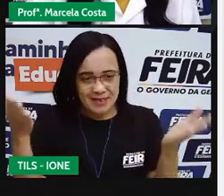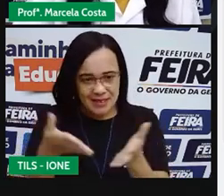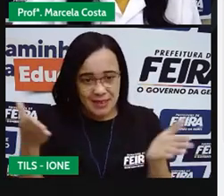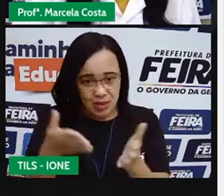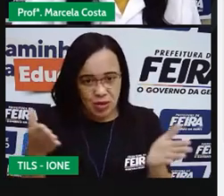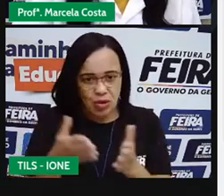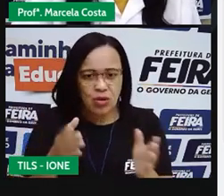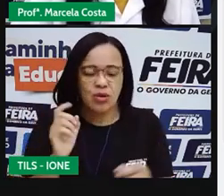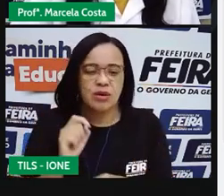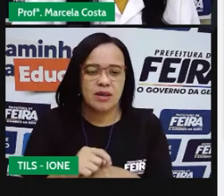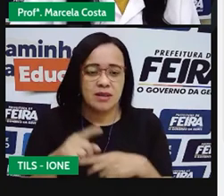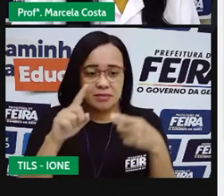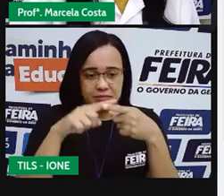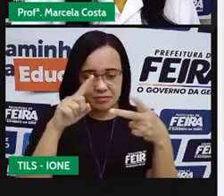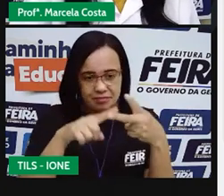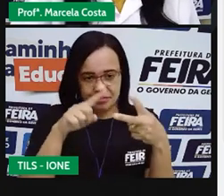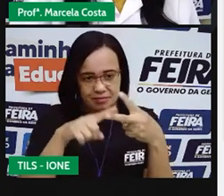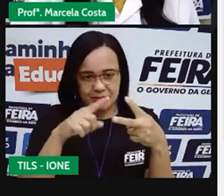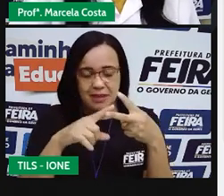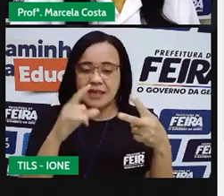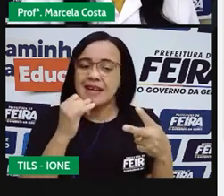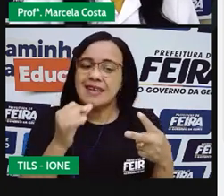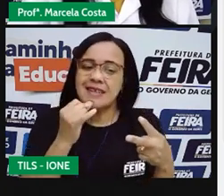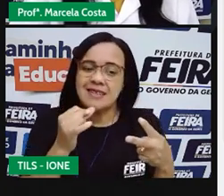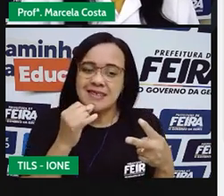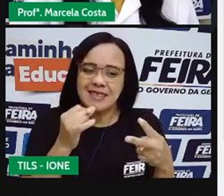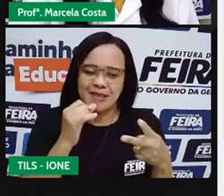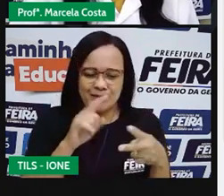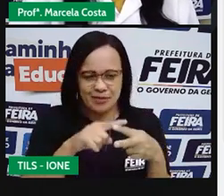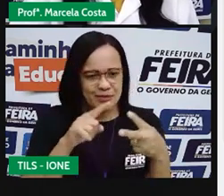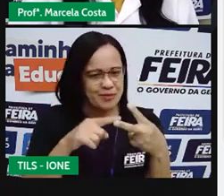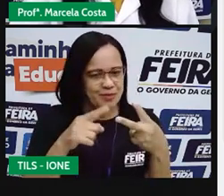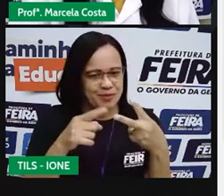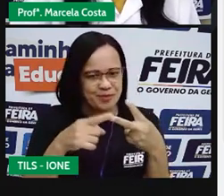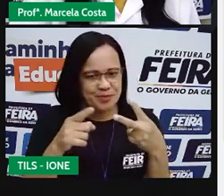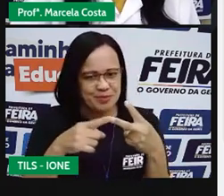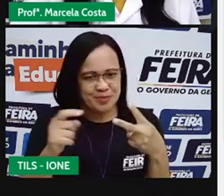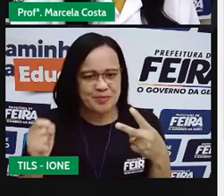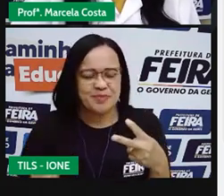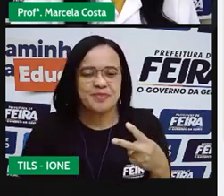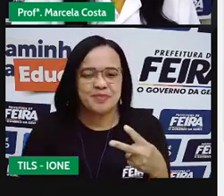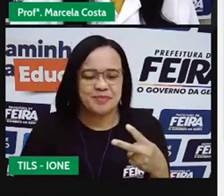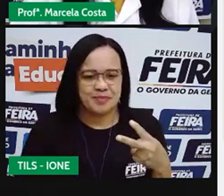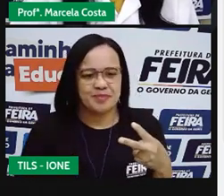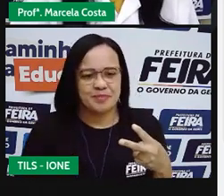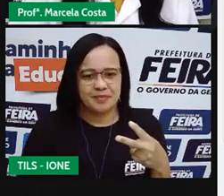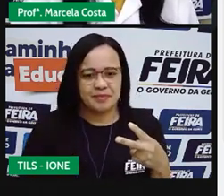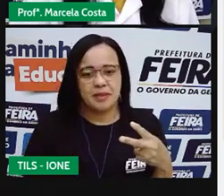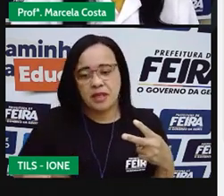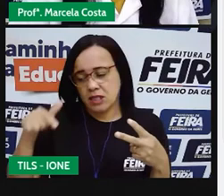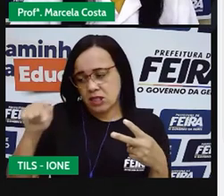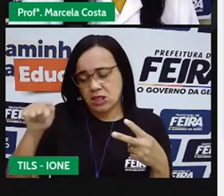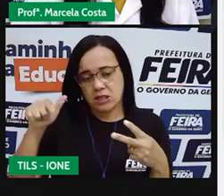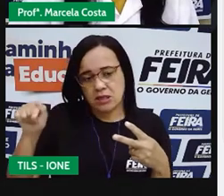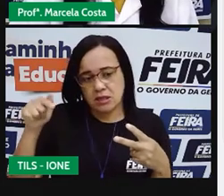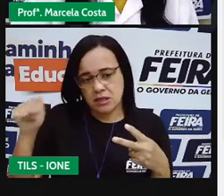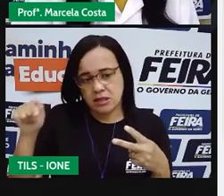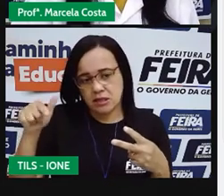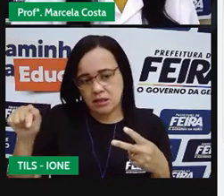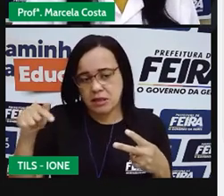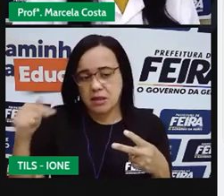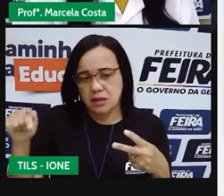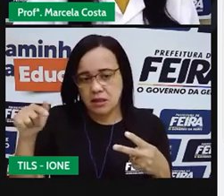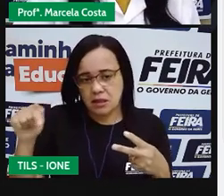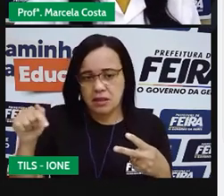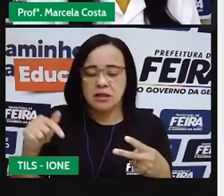essa segunda operação vou apagar aqui pra gente poder fazer o outro mas aí na sua casa você não